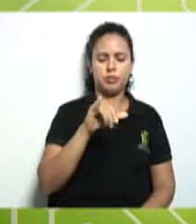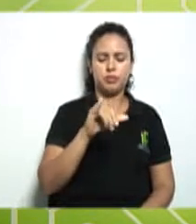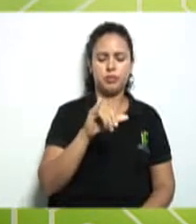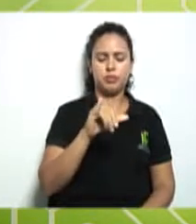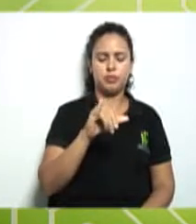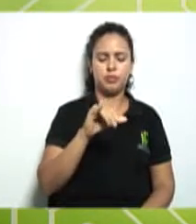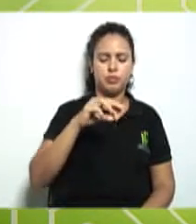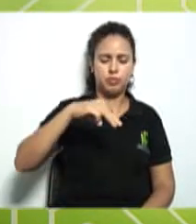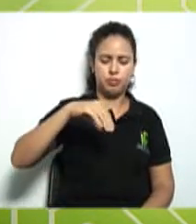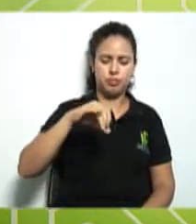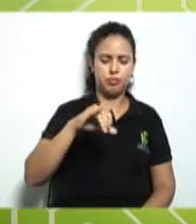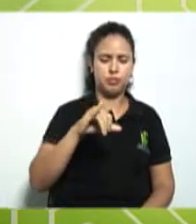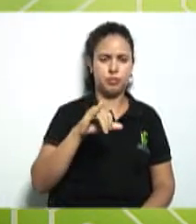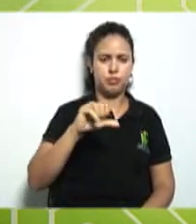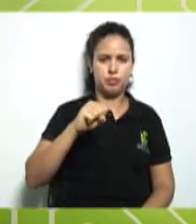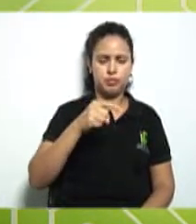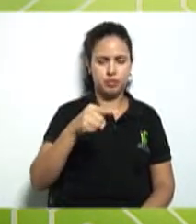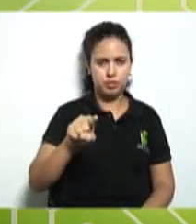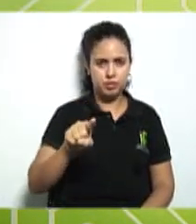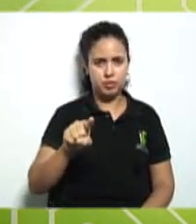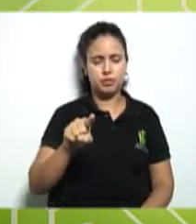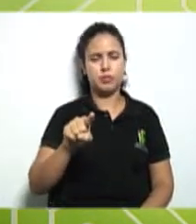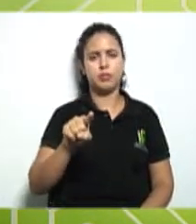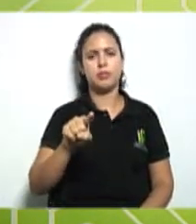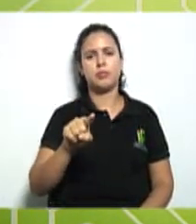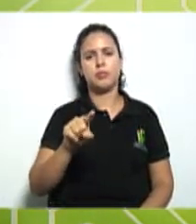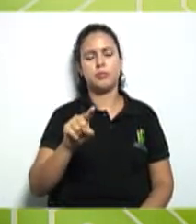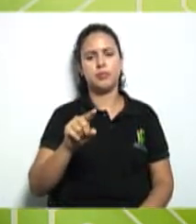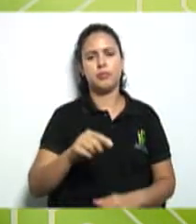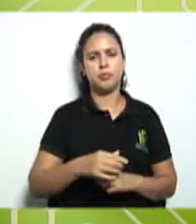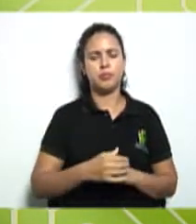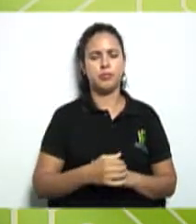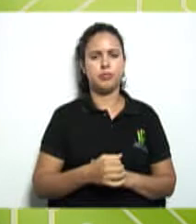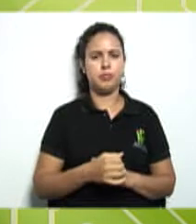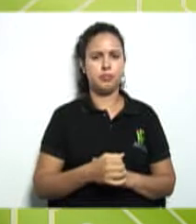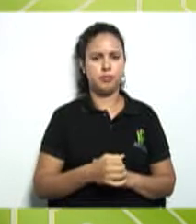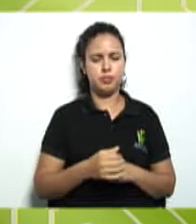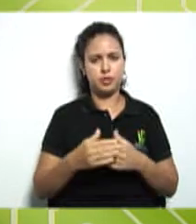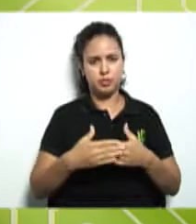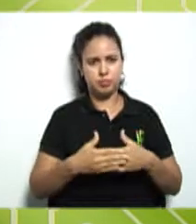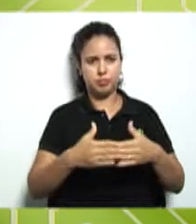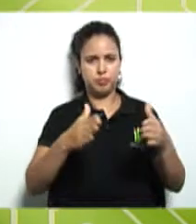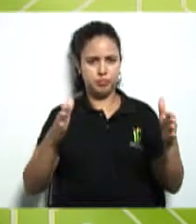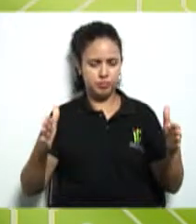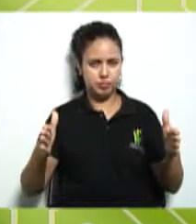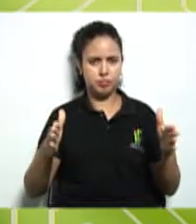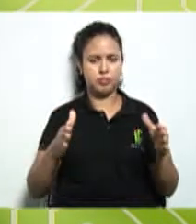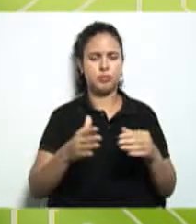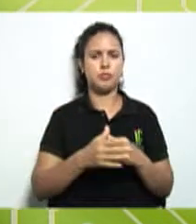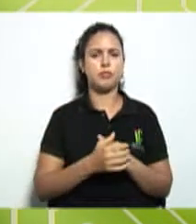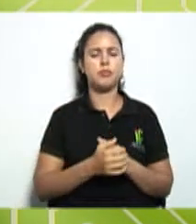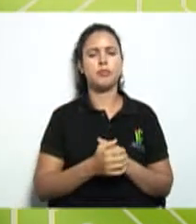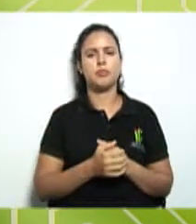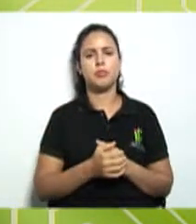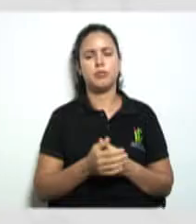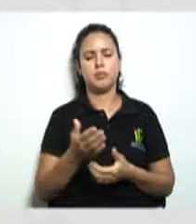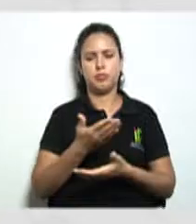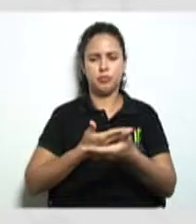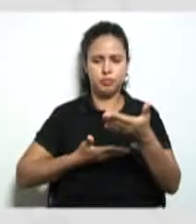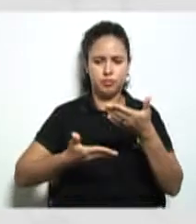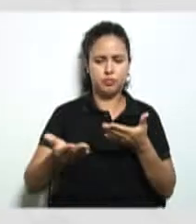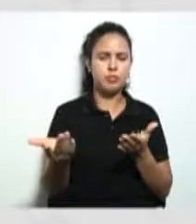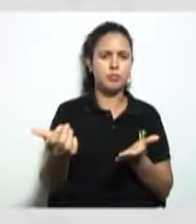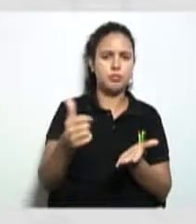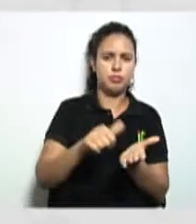admissão considerando o princípio chamado da portas abertas que é a livre adesão